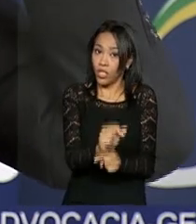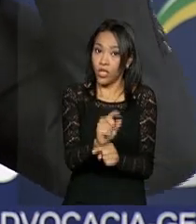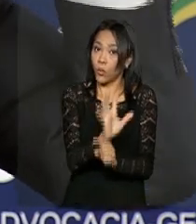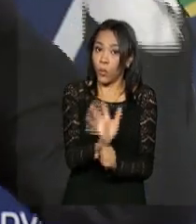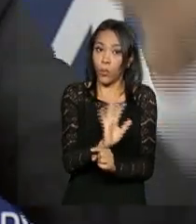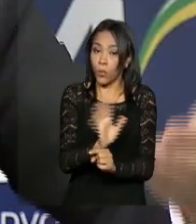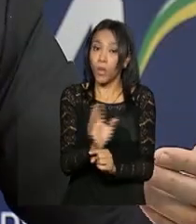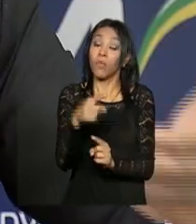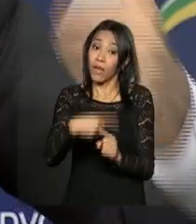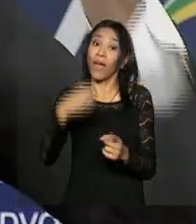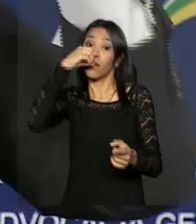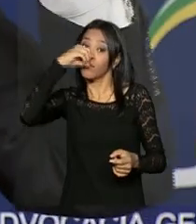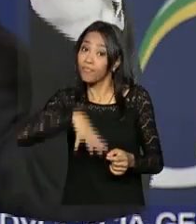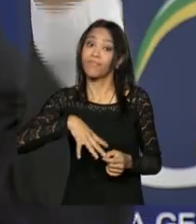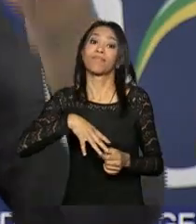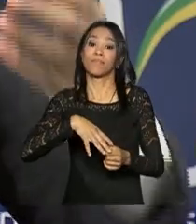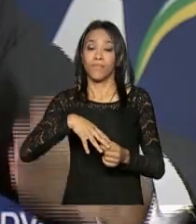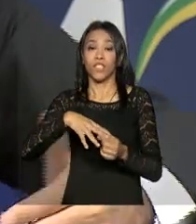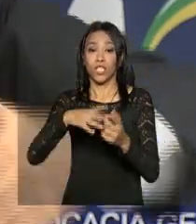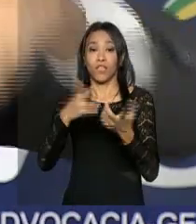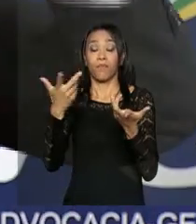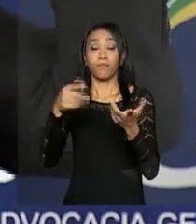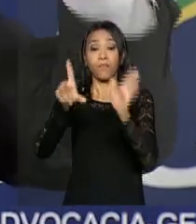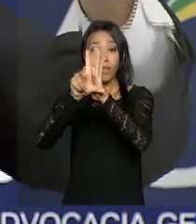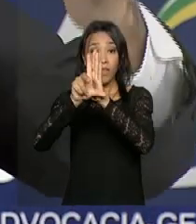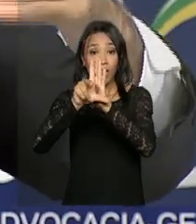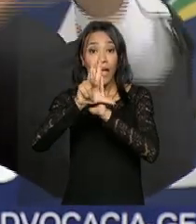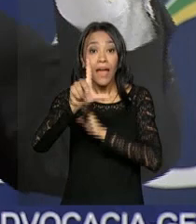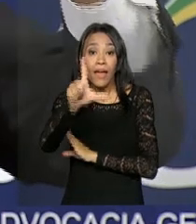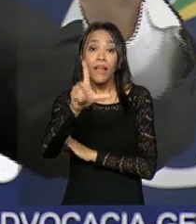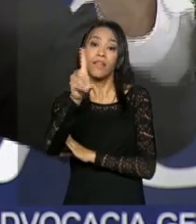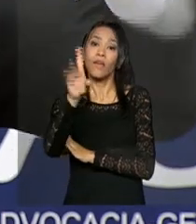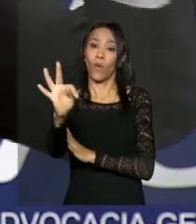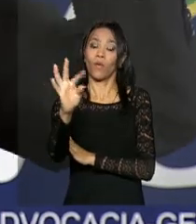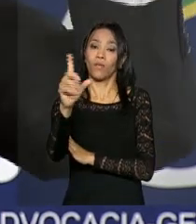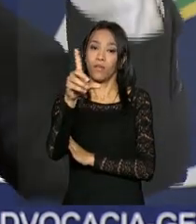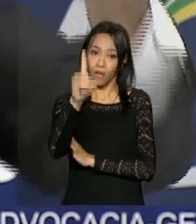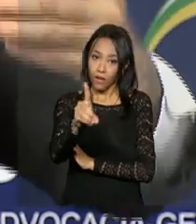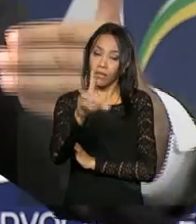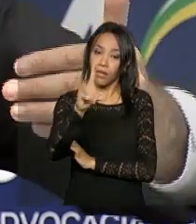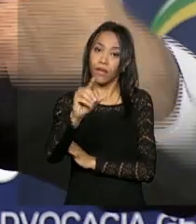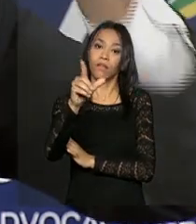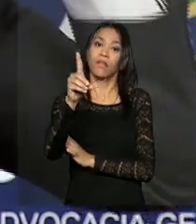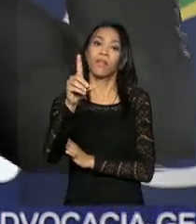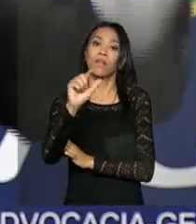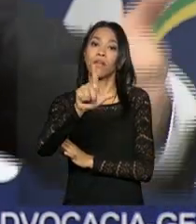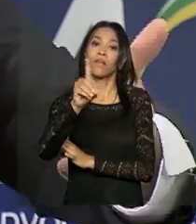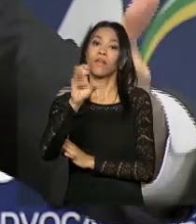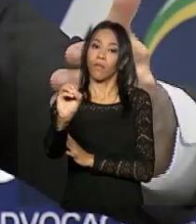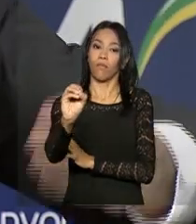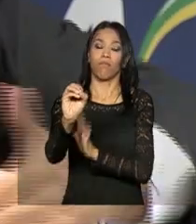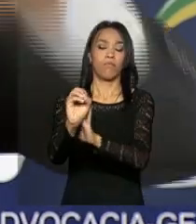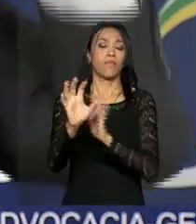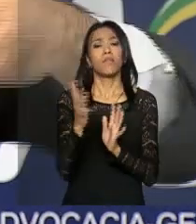à lei de responsabilidade fiscal e não à lei orçamentária. E mesmo que houvesse uma ofensa à lei de responsabilidade fiscal, não seria um atentado